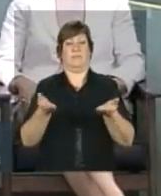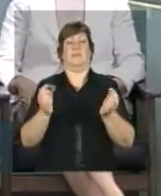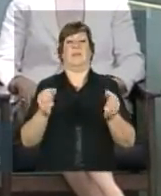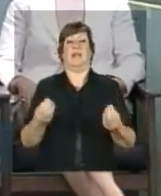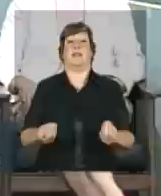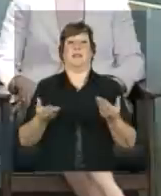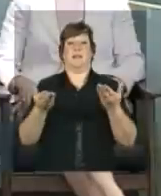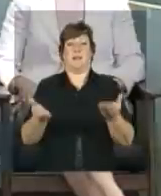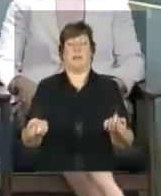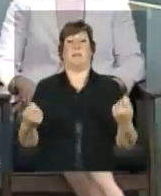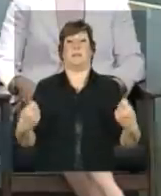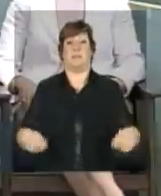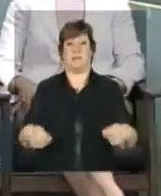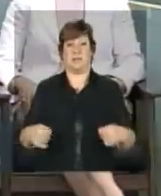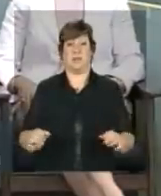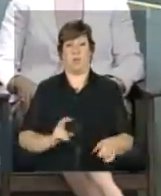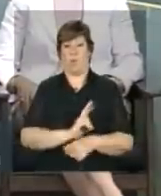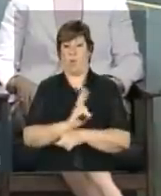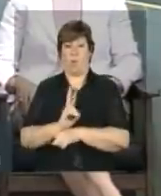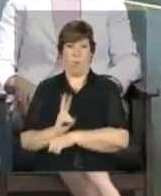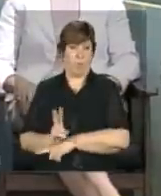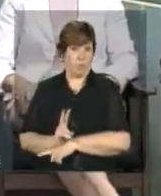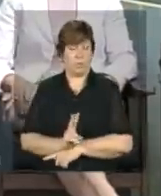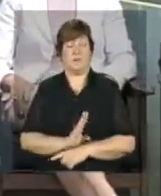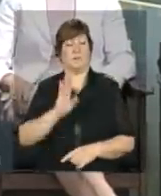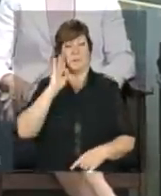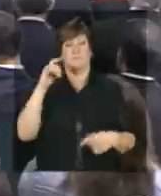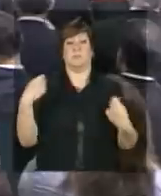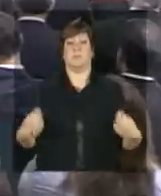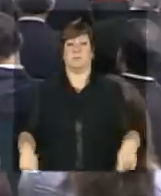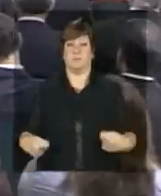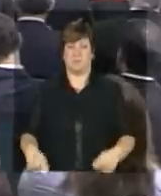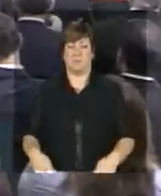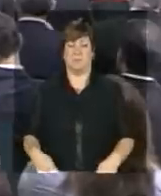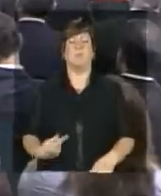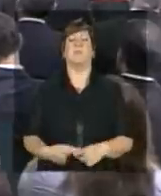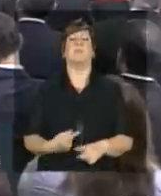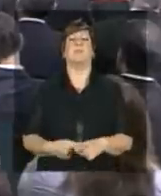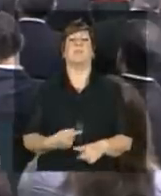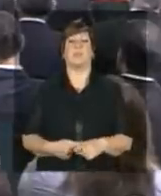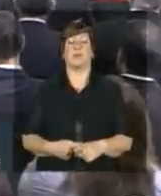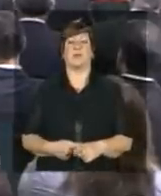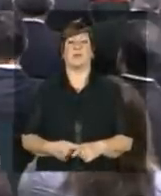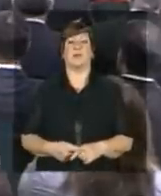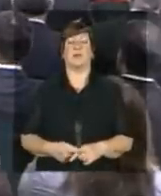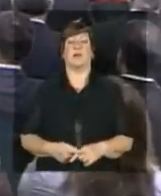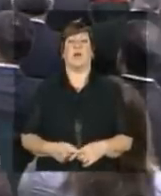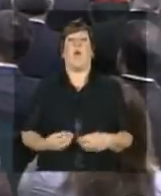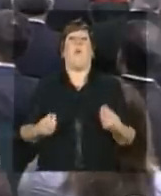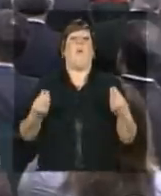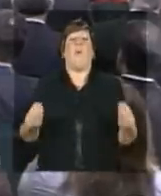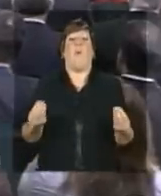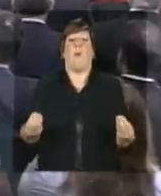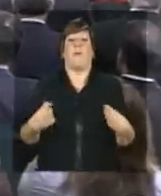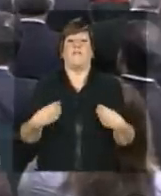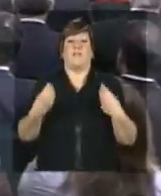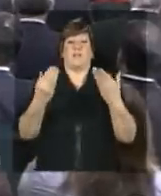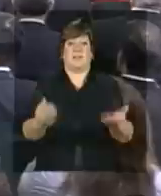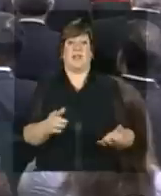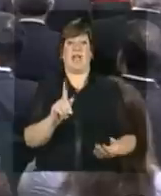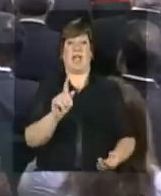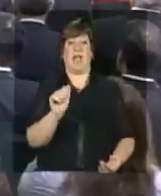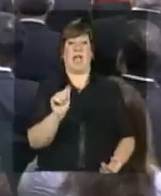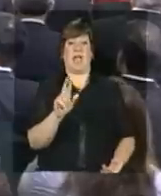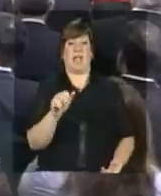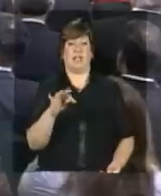entregue tem de ter controle até a nona casa desse mal por que como é que eu garanto o acesso